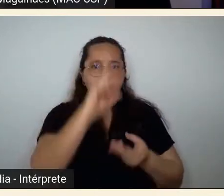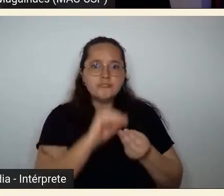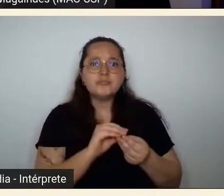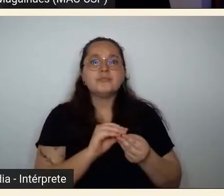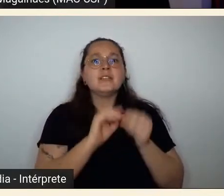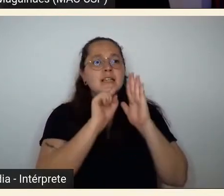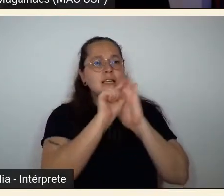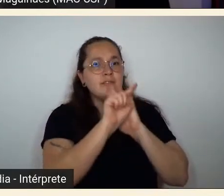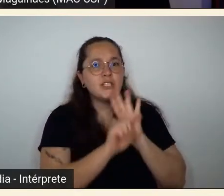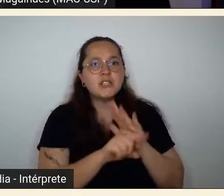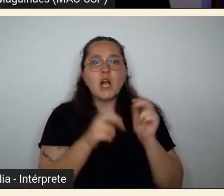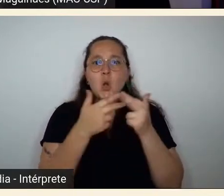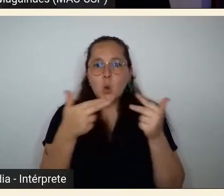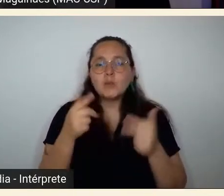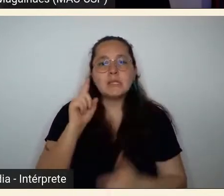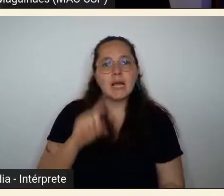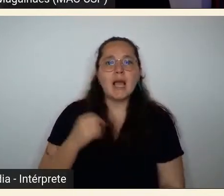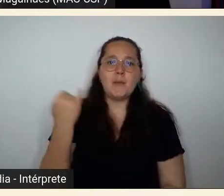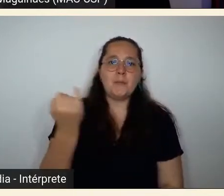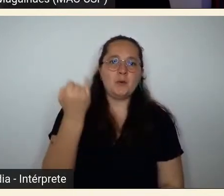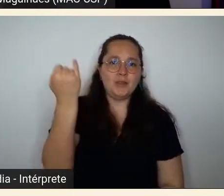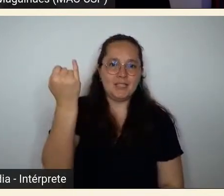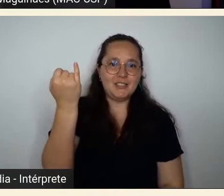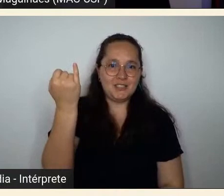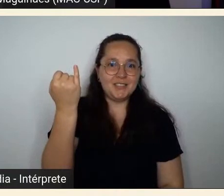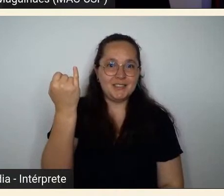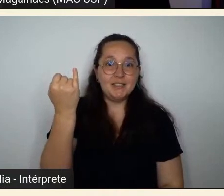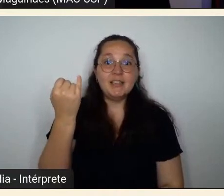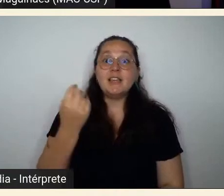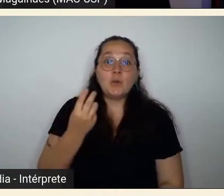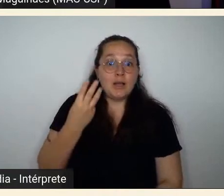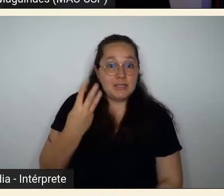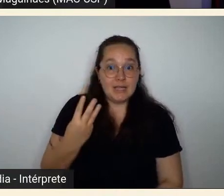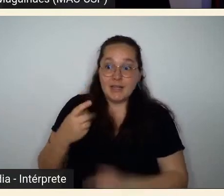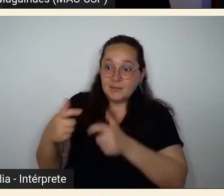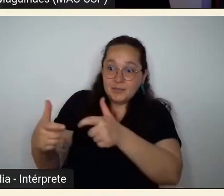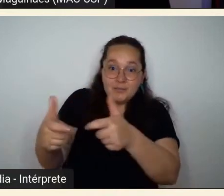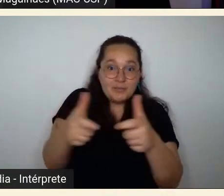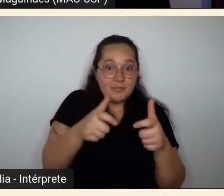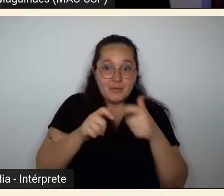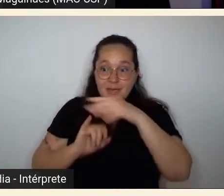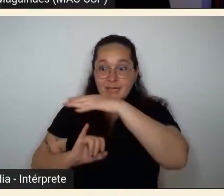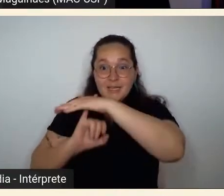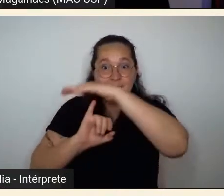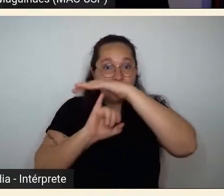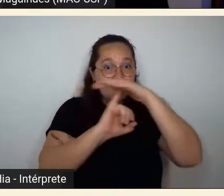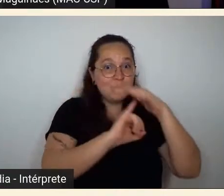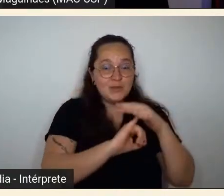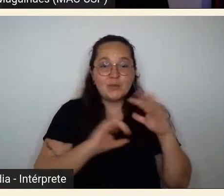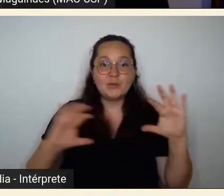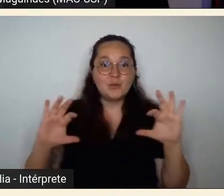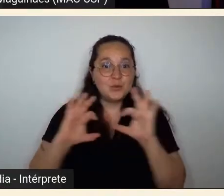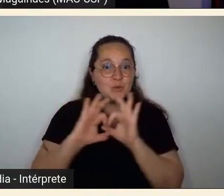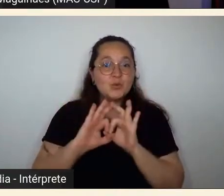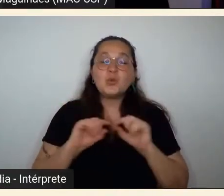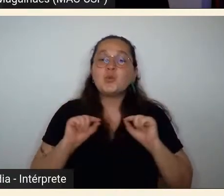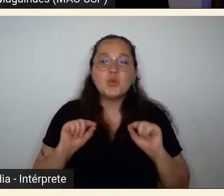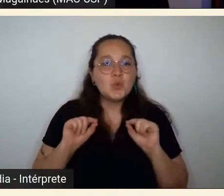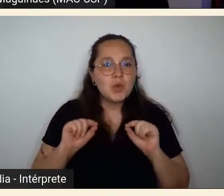importantes que nos juntam aqui, às nossas três instituições, num programa que é também,